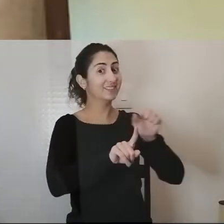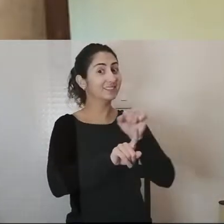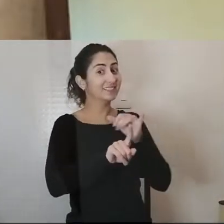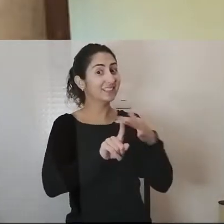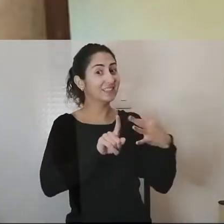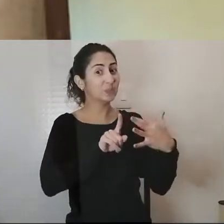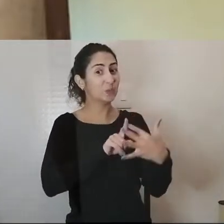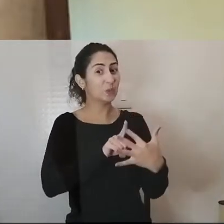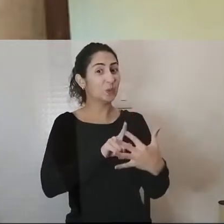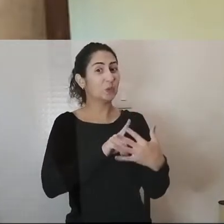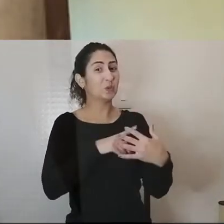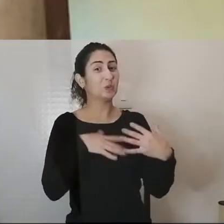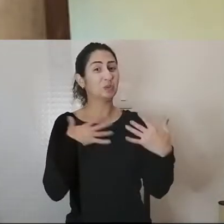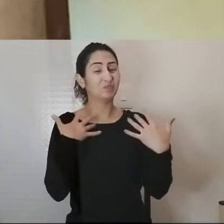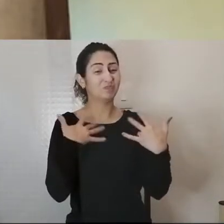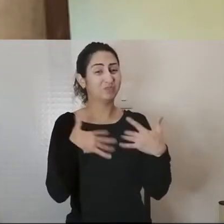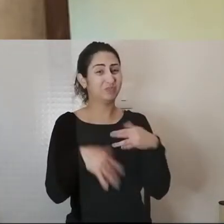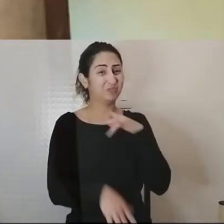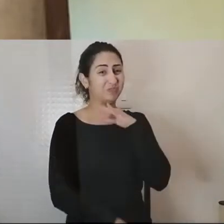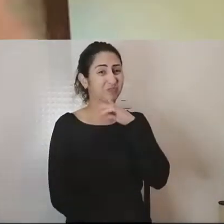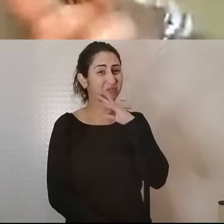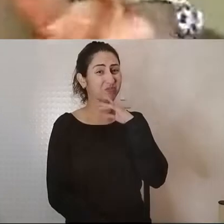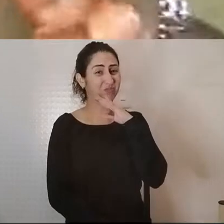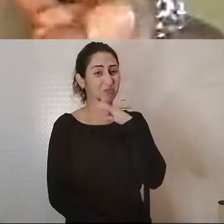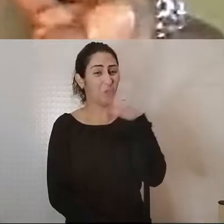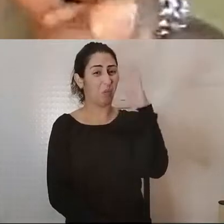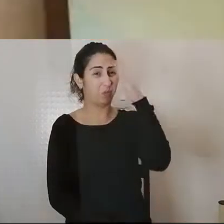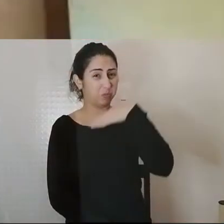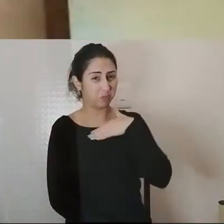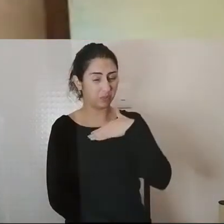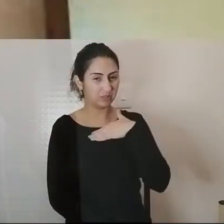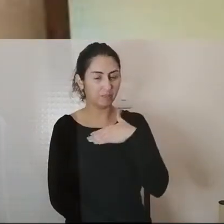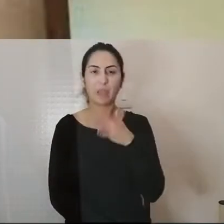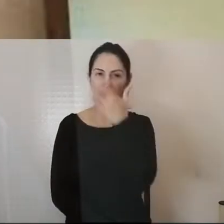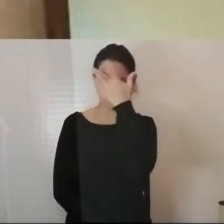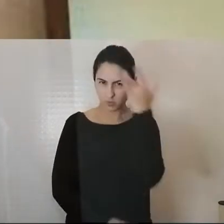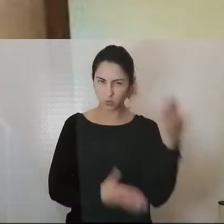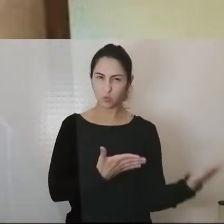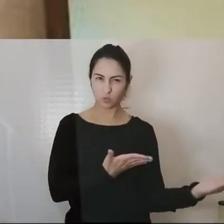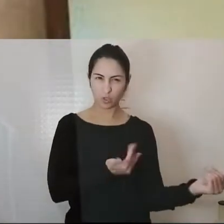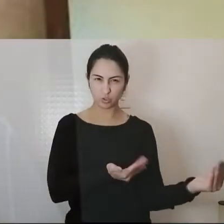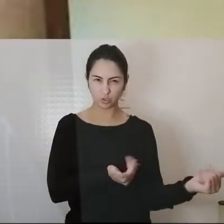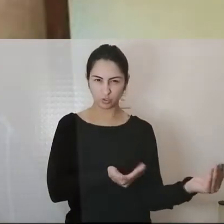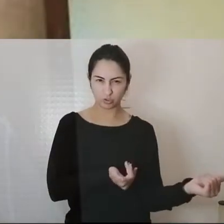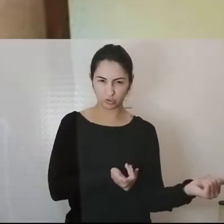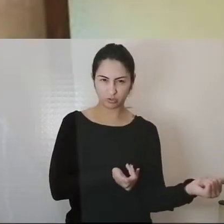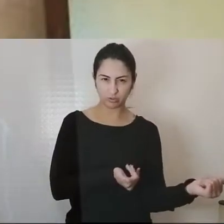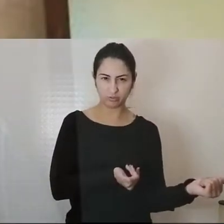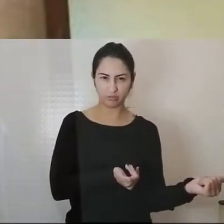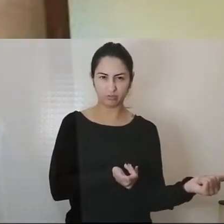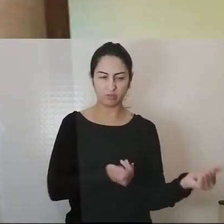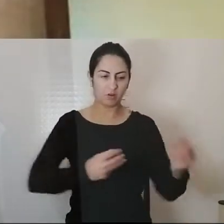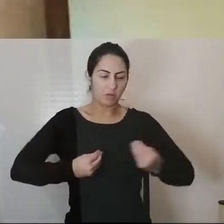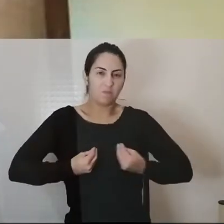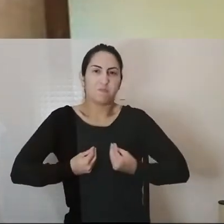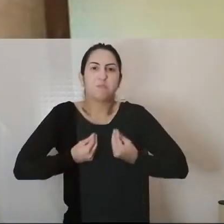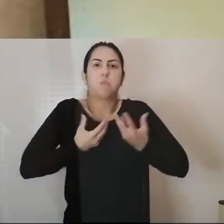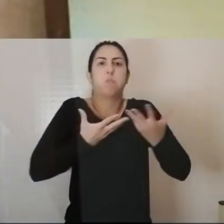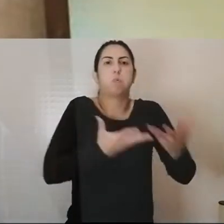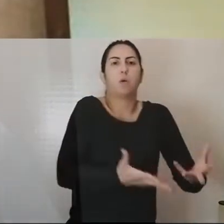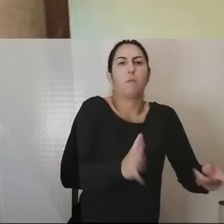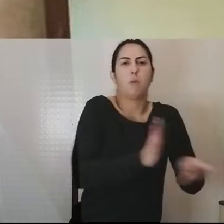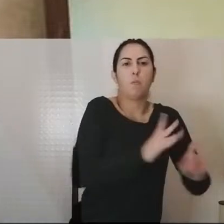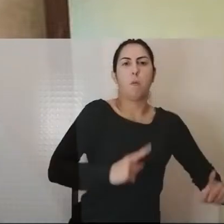perversa. Os jovens, entre aspas, entregam-se ao terrorismo como